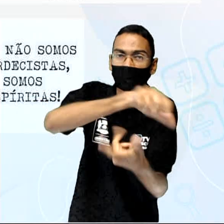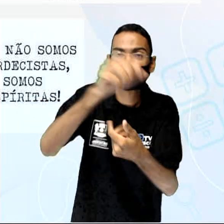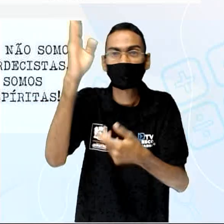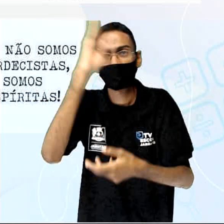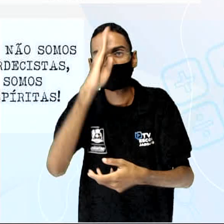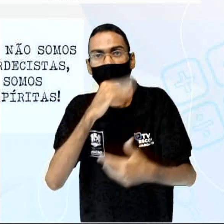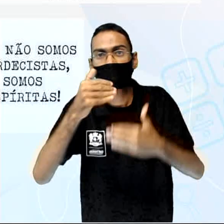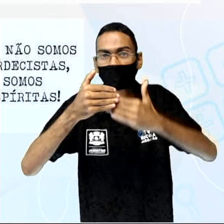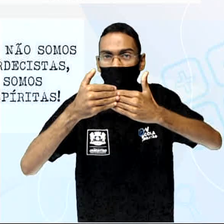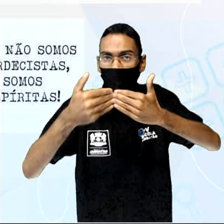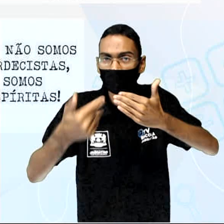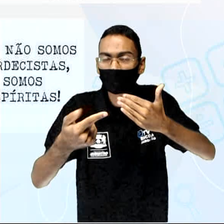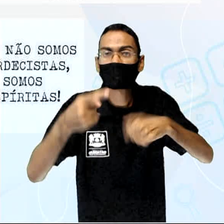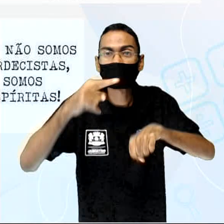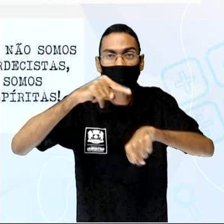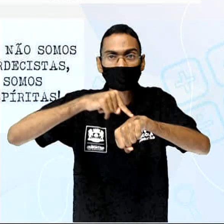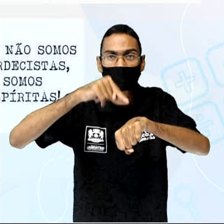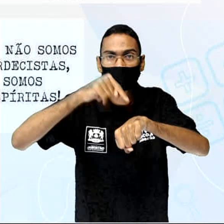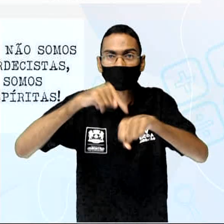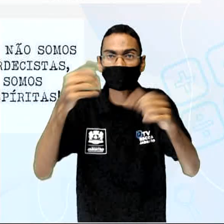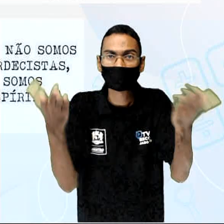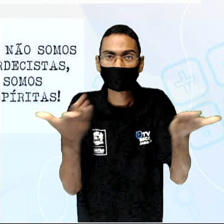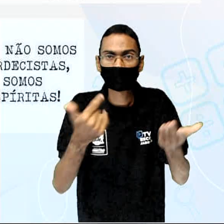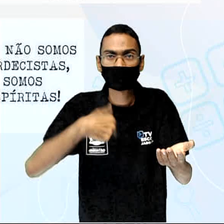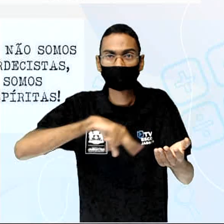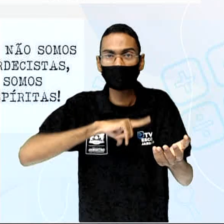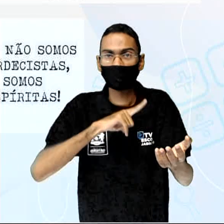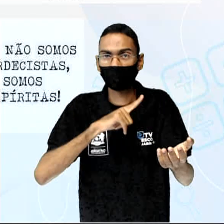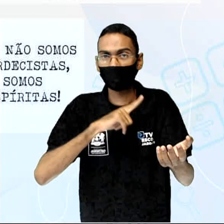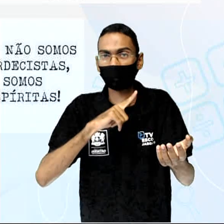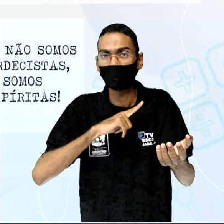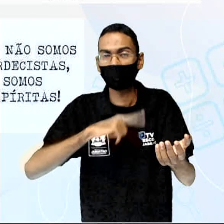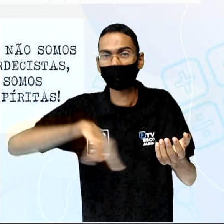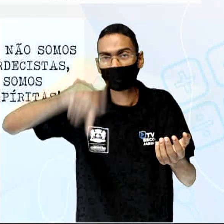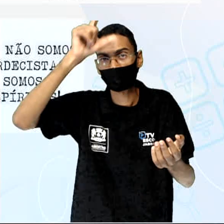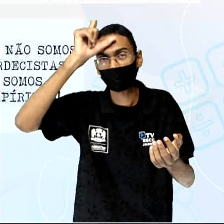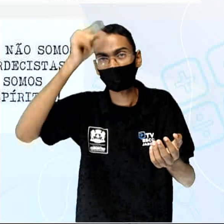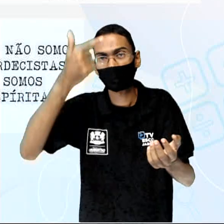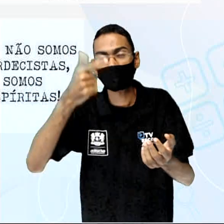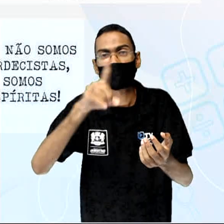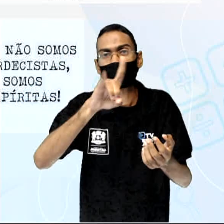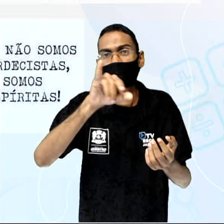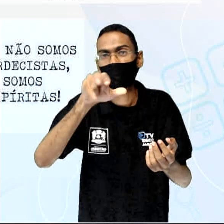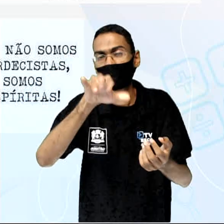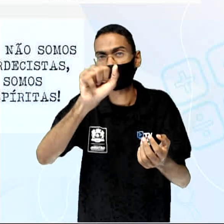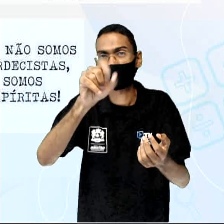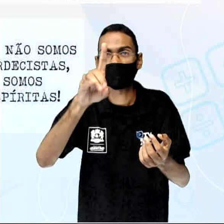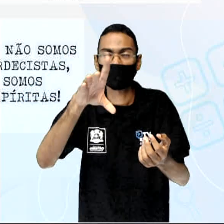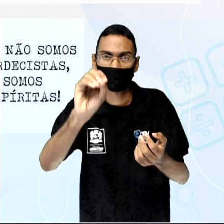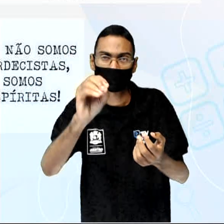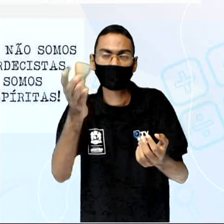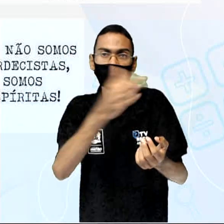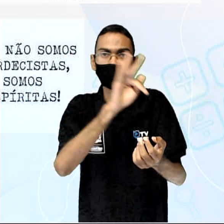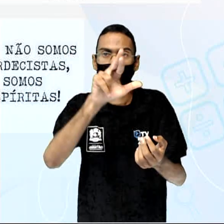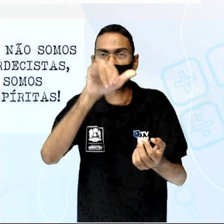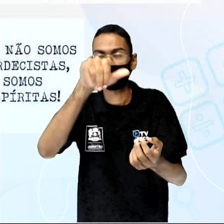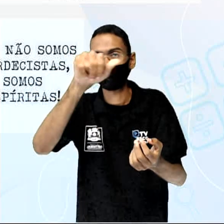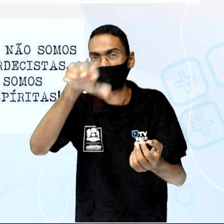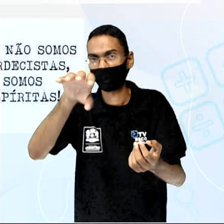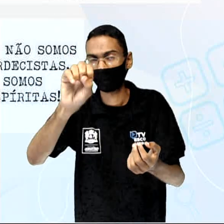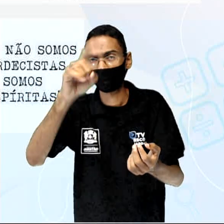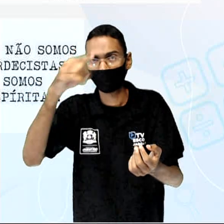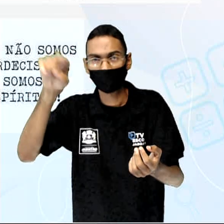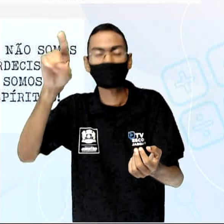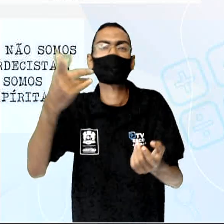a um determinado momento. Hoje, a gente tem líderes como Divaldo Franco, uma pessoa que passa a fazer palestras no mundo inteiro.